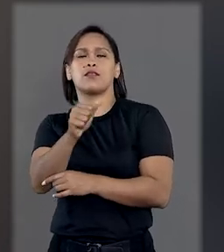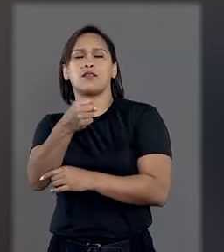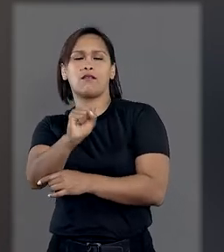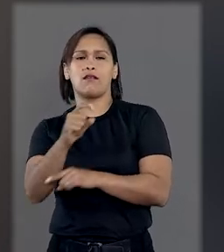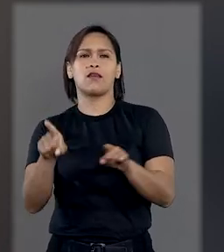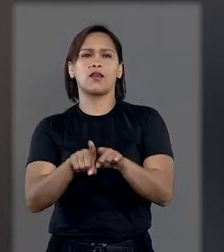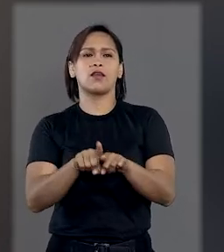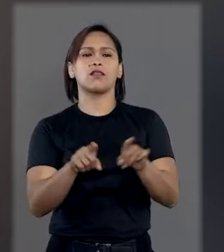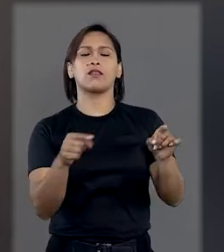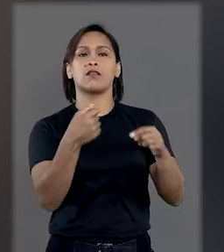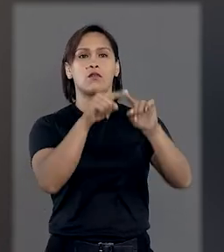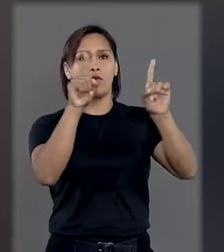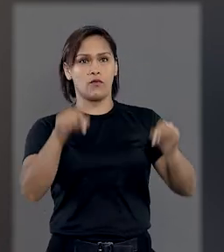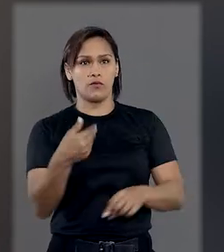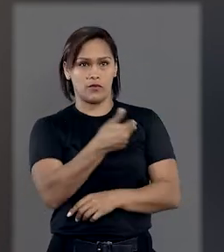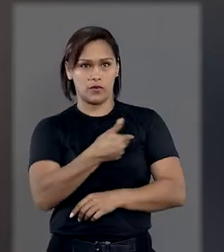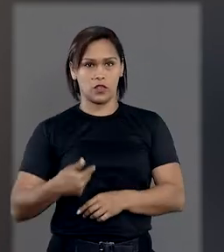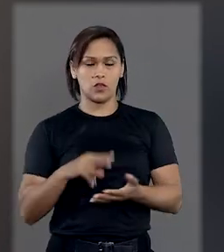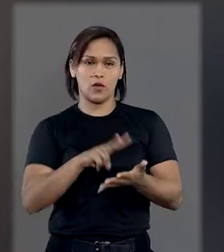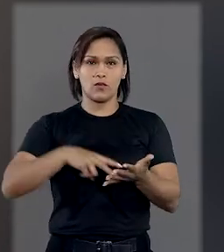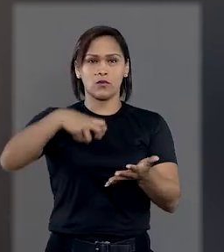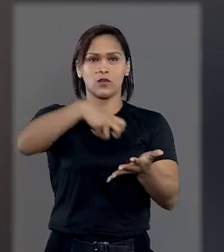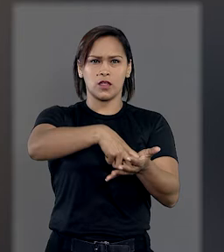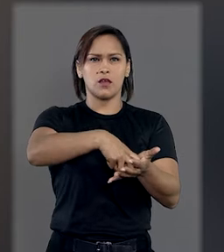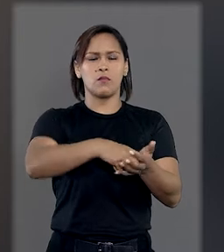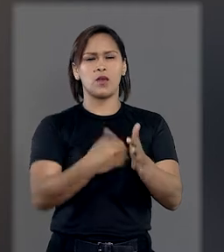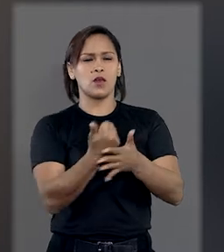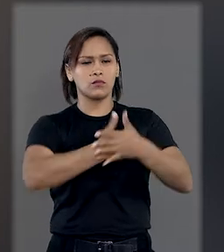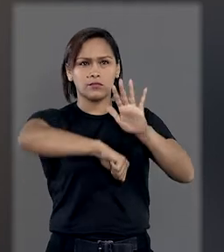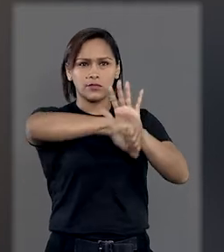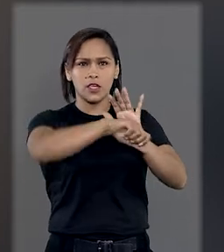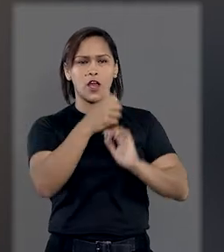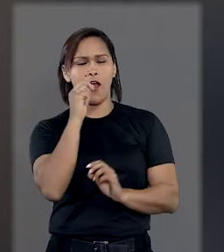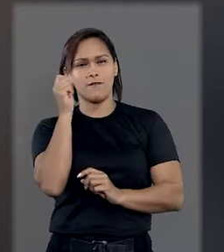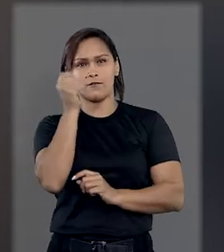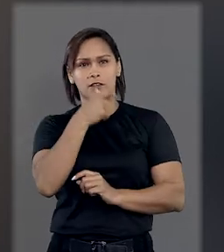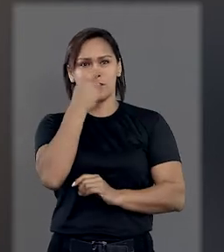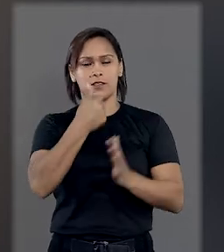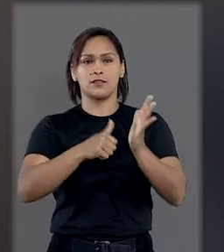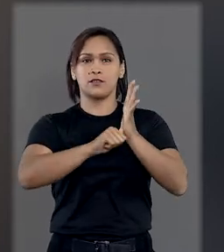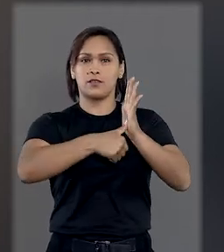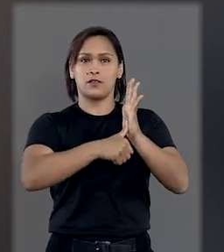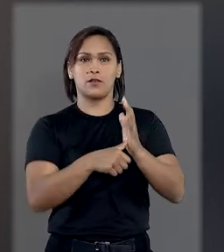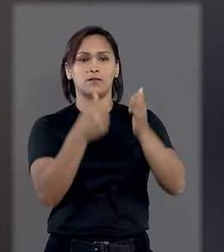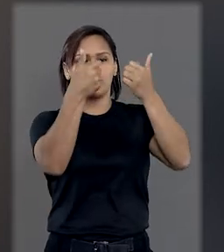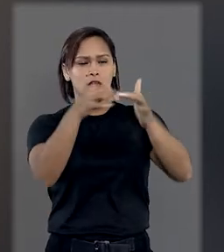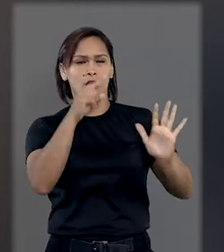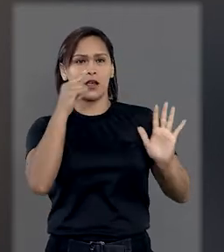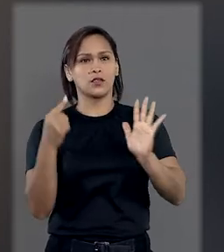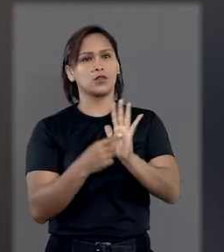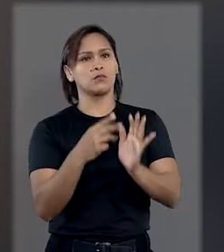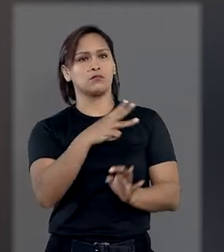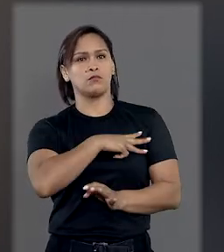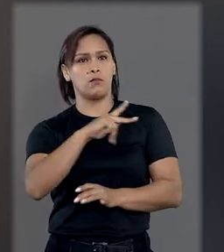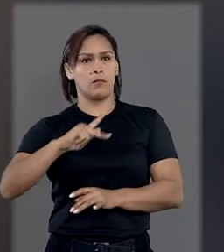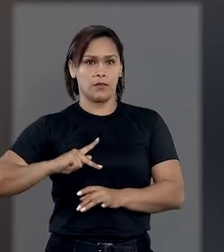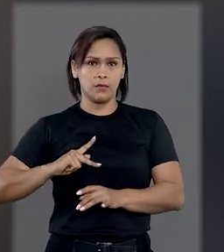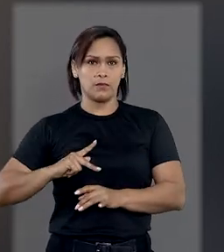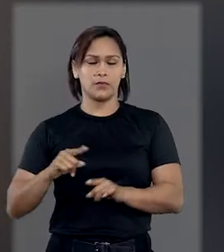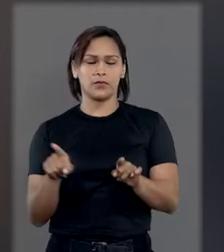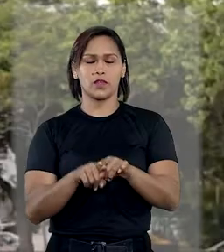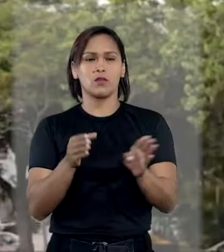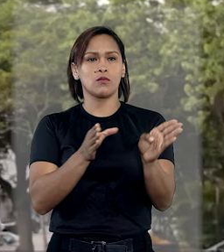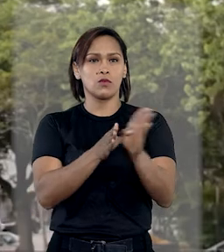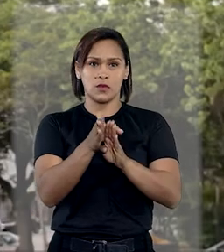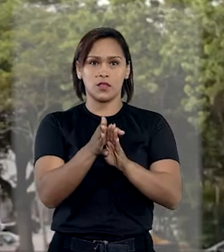César Filomeno Fontes, e um servidor foram condenados pelo crime de falsidade ideológica. Segundo a denúncia do Ministério Público